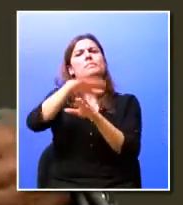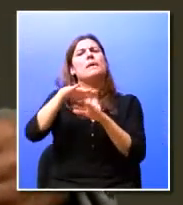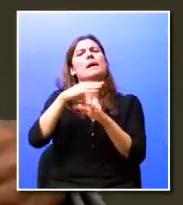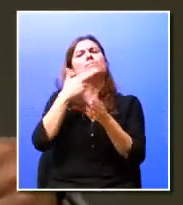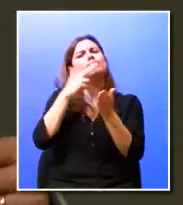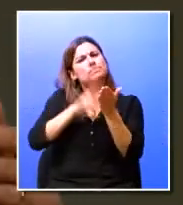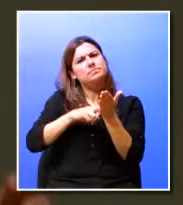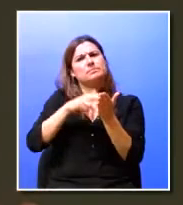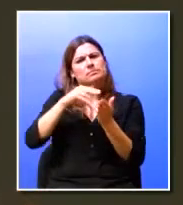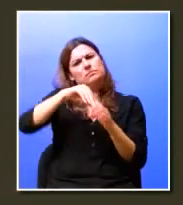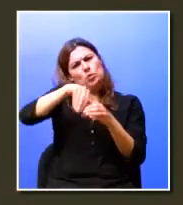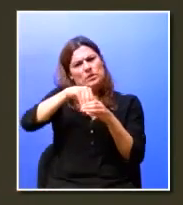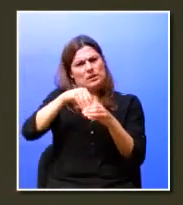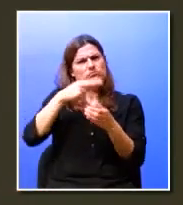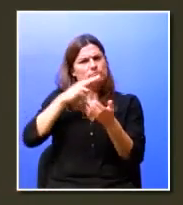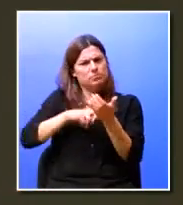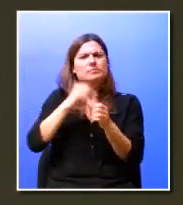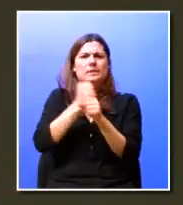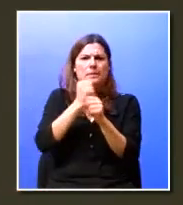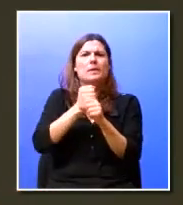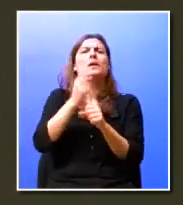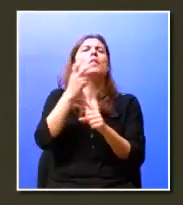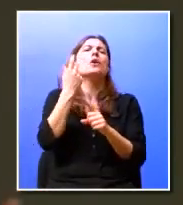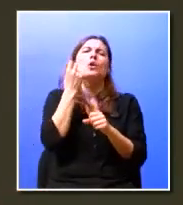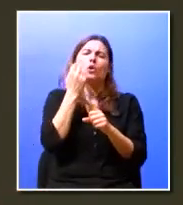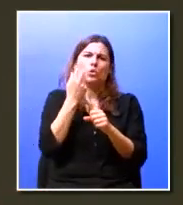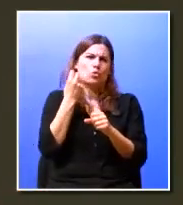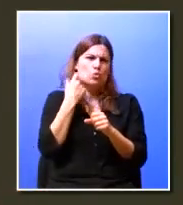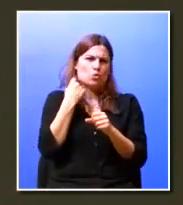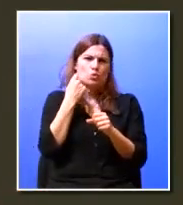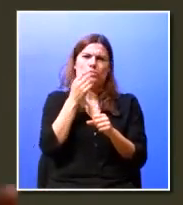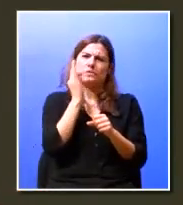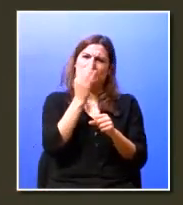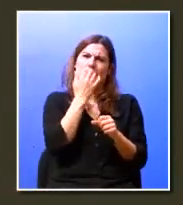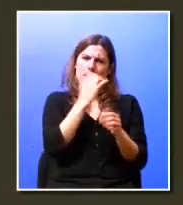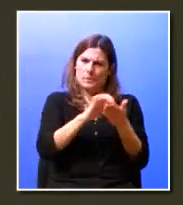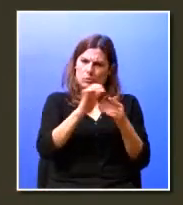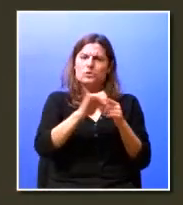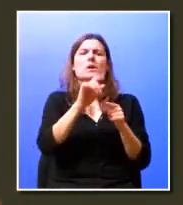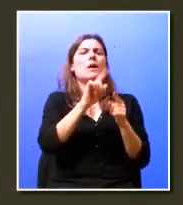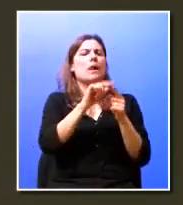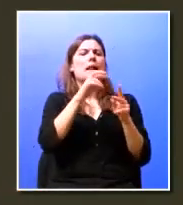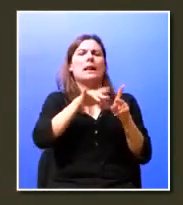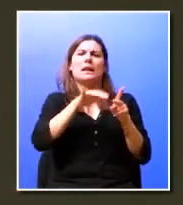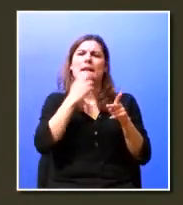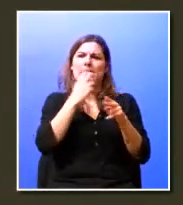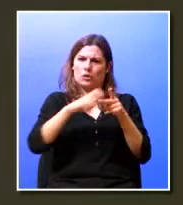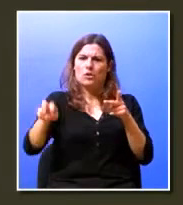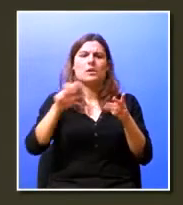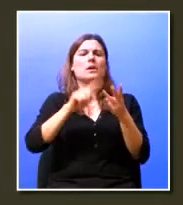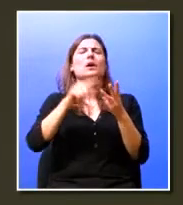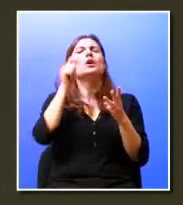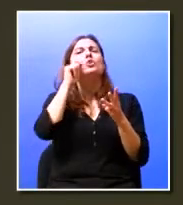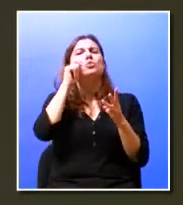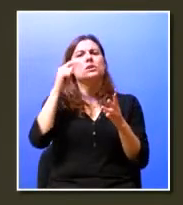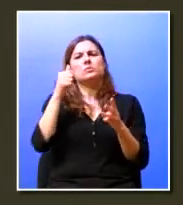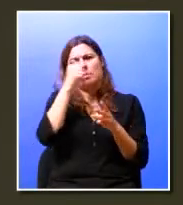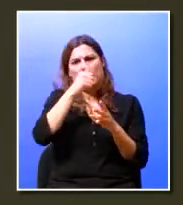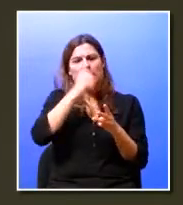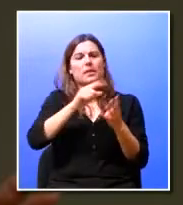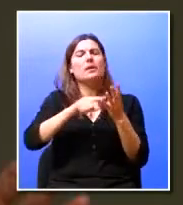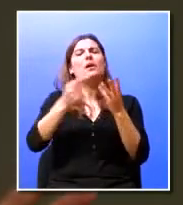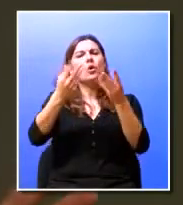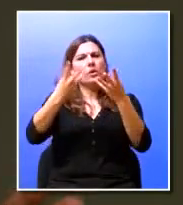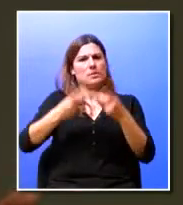real do trabalho, de cursos de metalurgia e metalomecânica, de automação eletrónica, turismo e lazer, contabilidade e